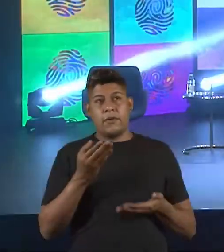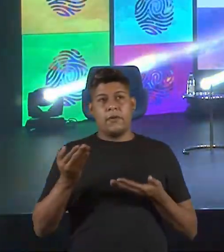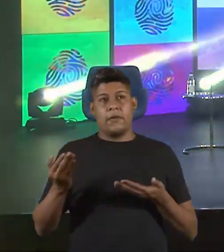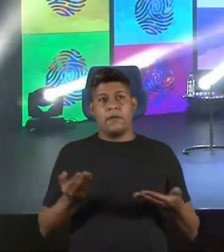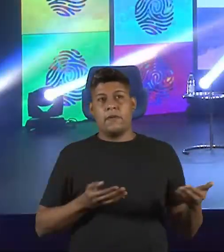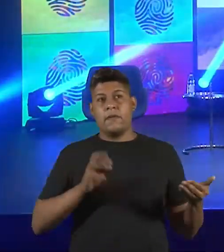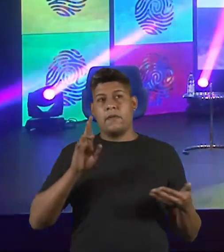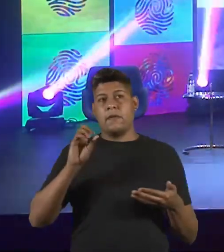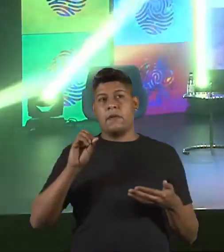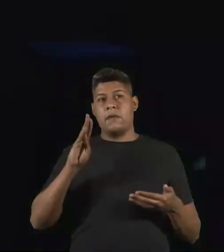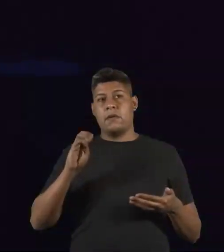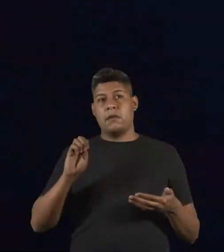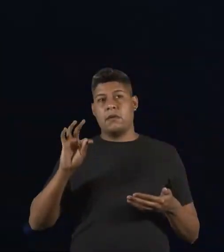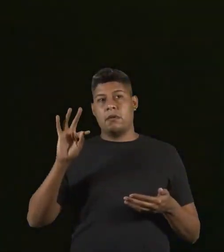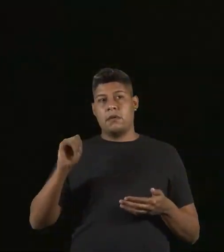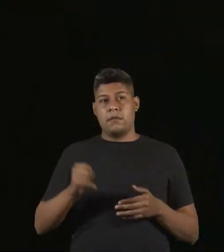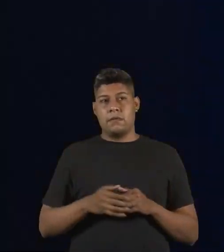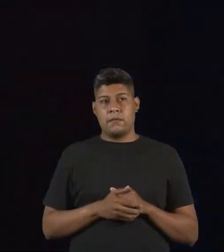-vinda, Roberta.